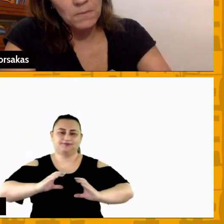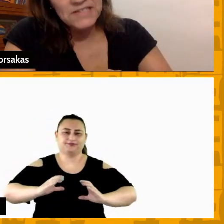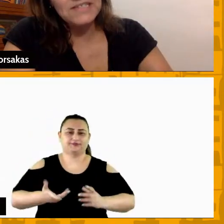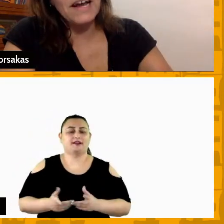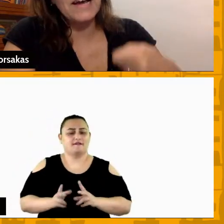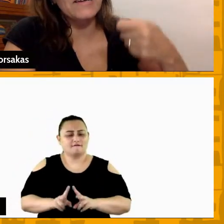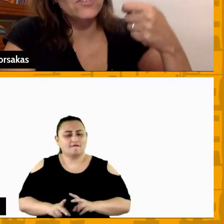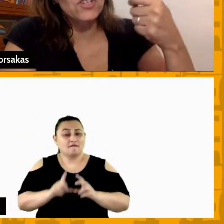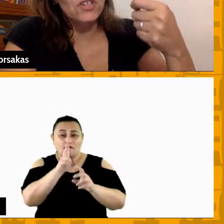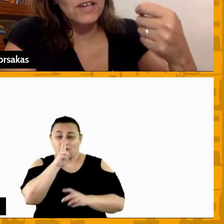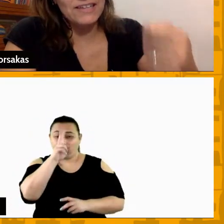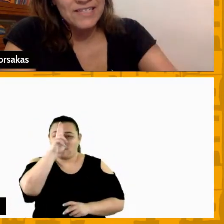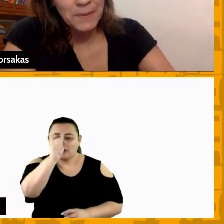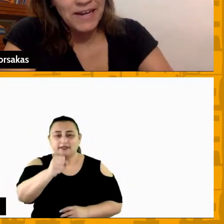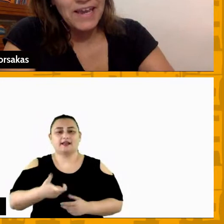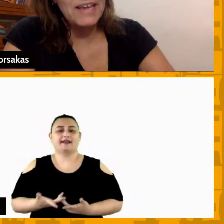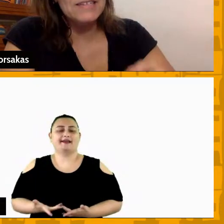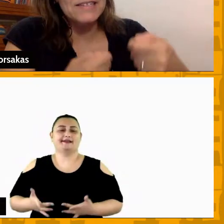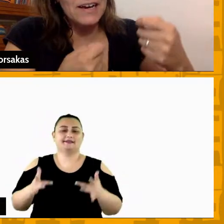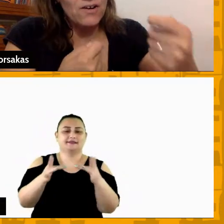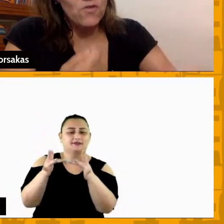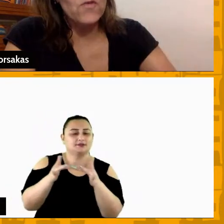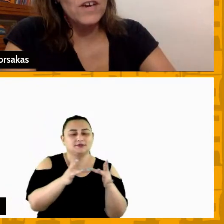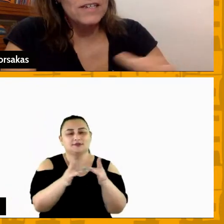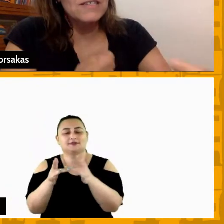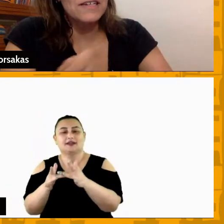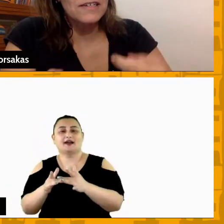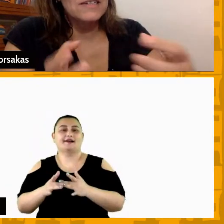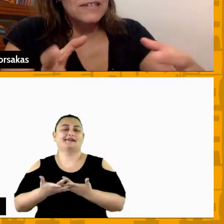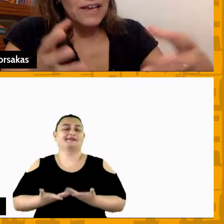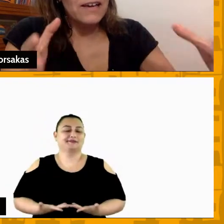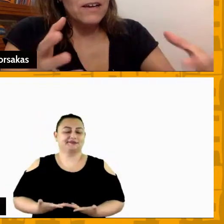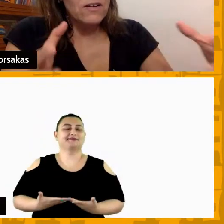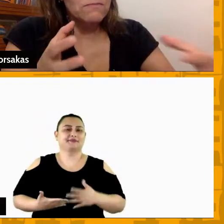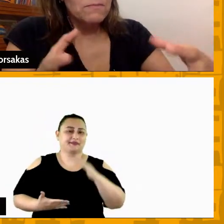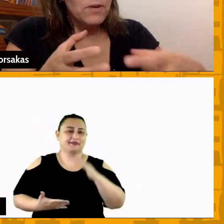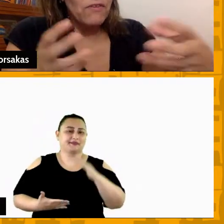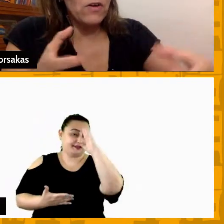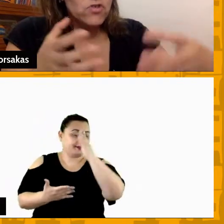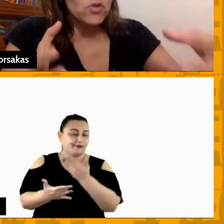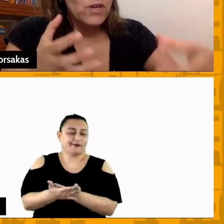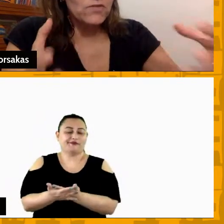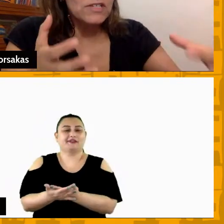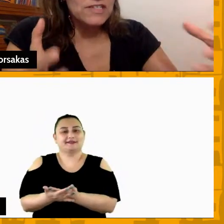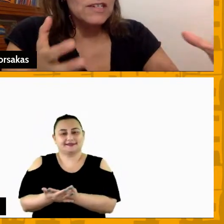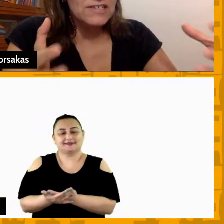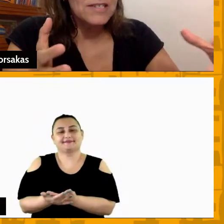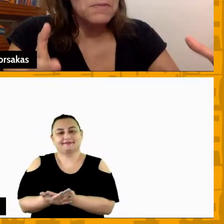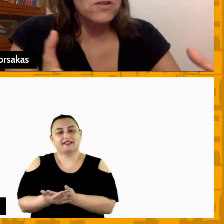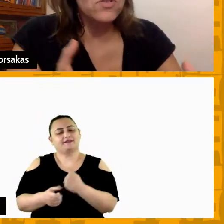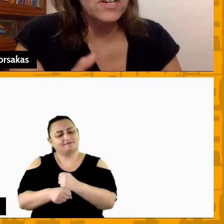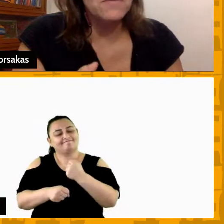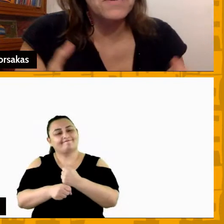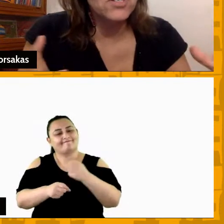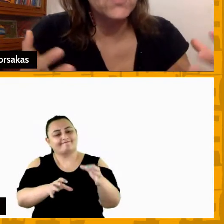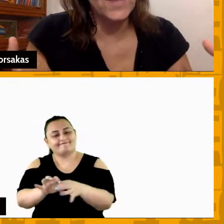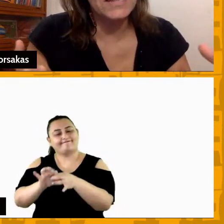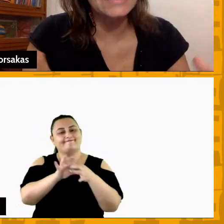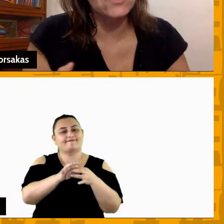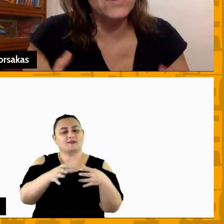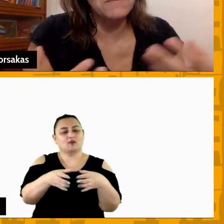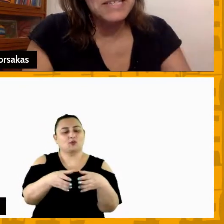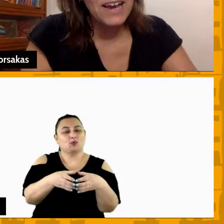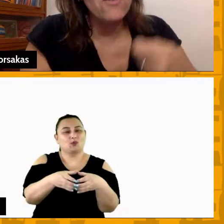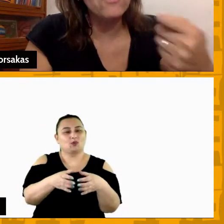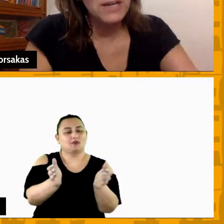fortalecem a complicidade a transparência a confiança vai construindo esse espírito de equipe que